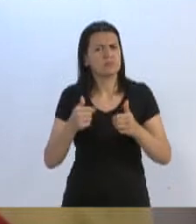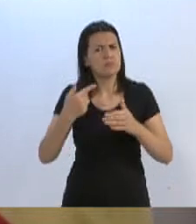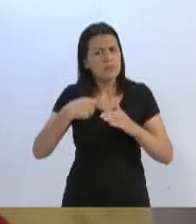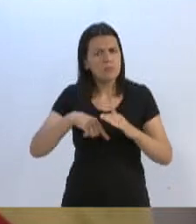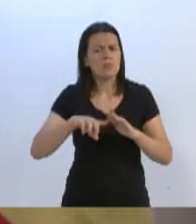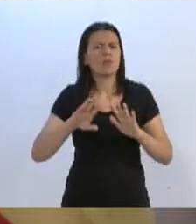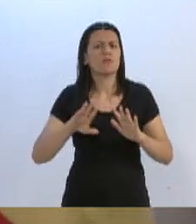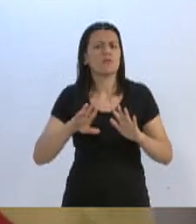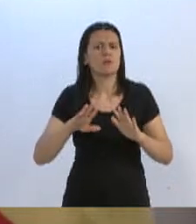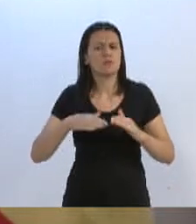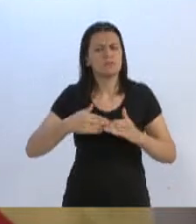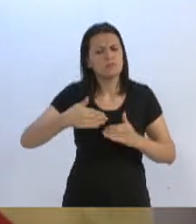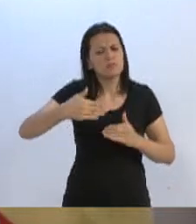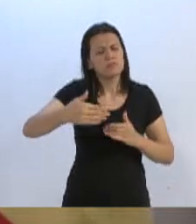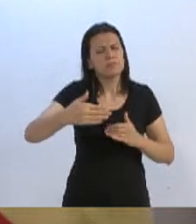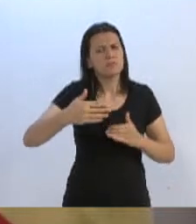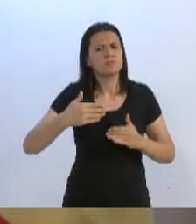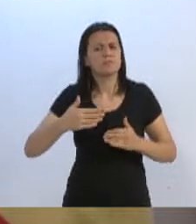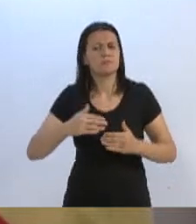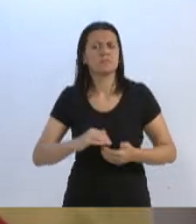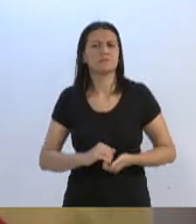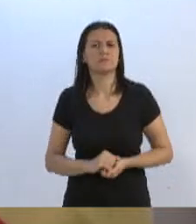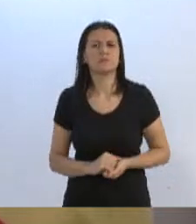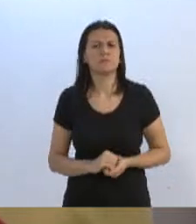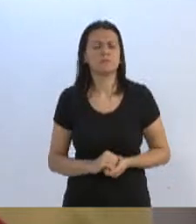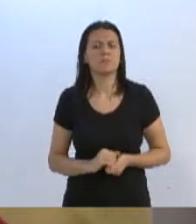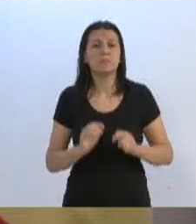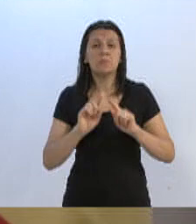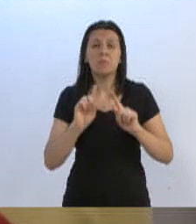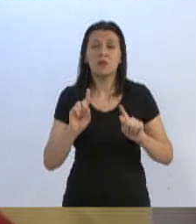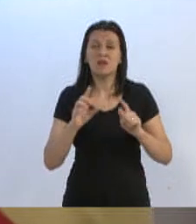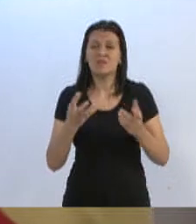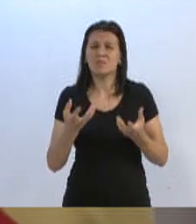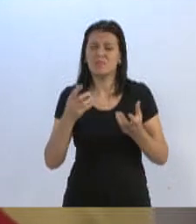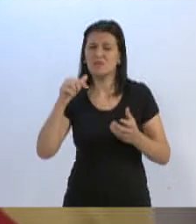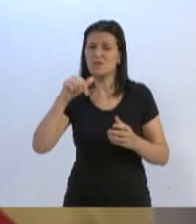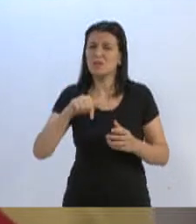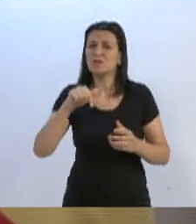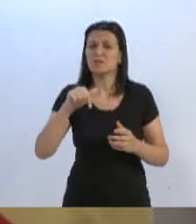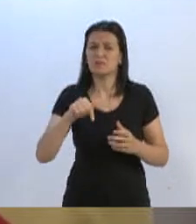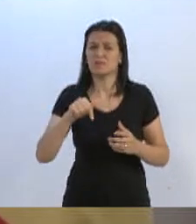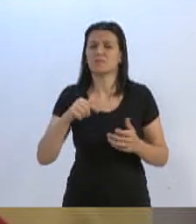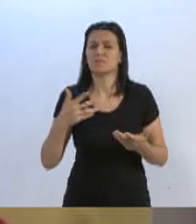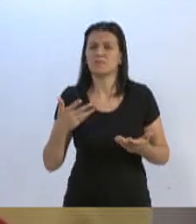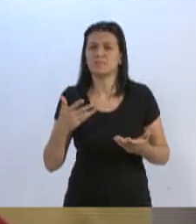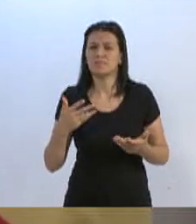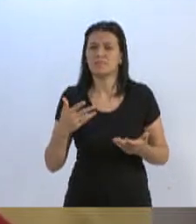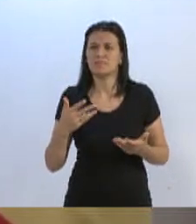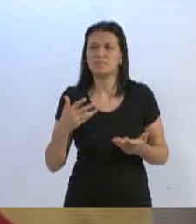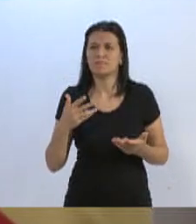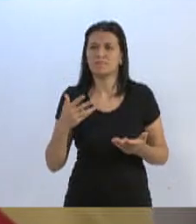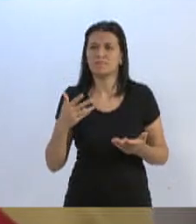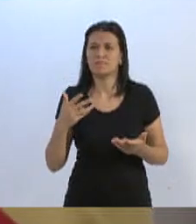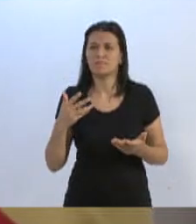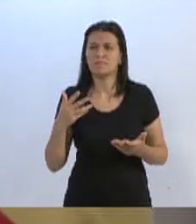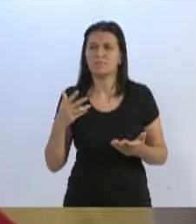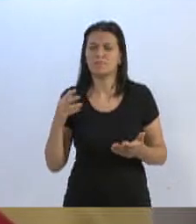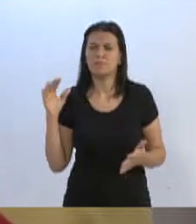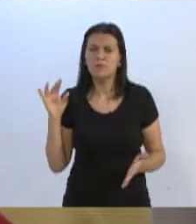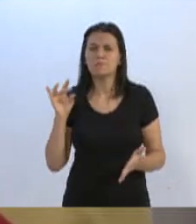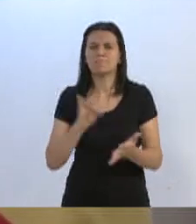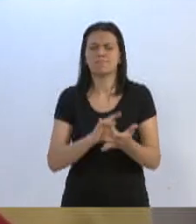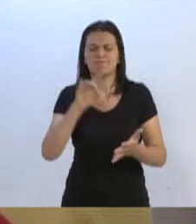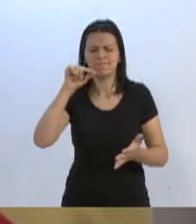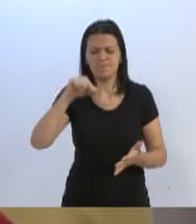adiante. Mas eu queria que registrar, para ficar nos anais